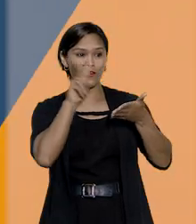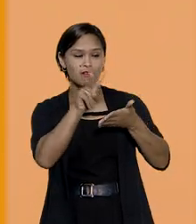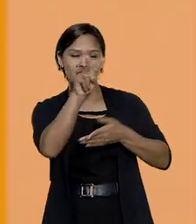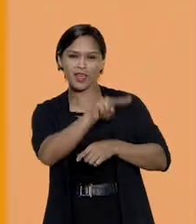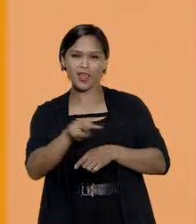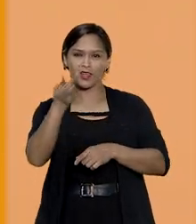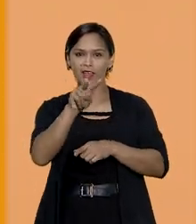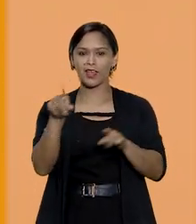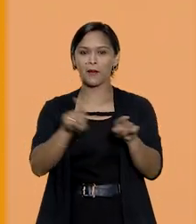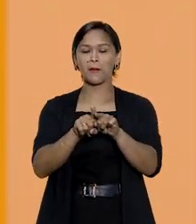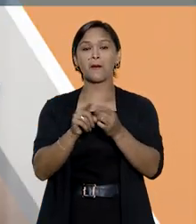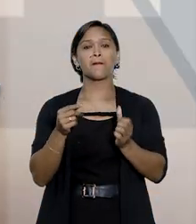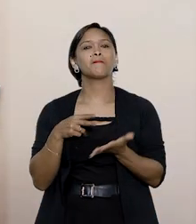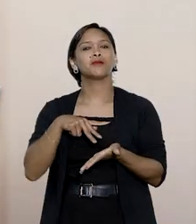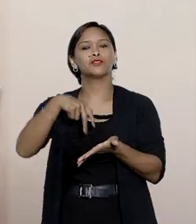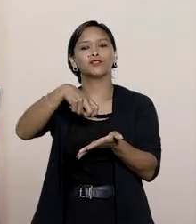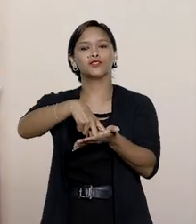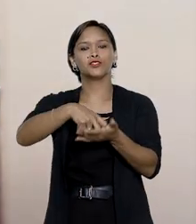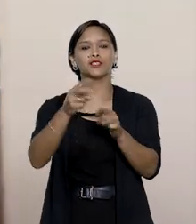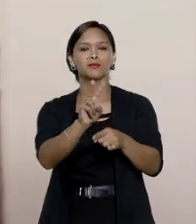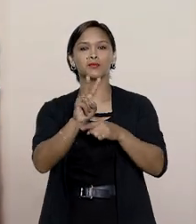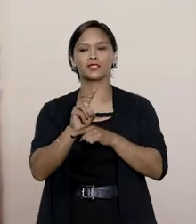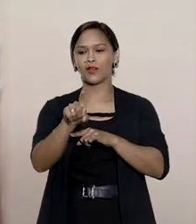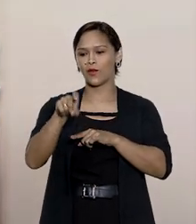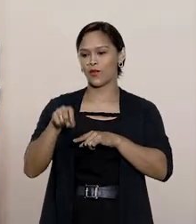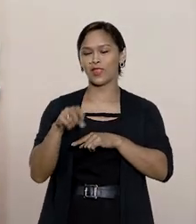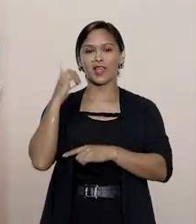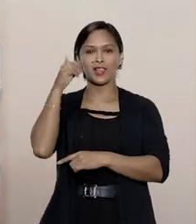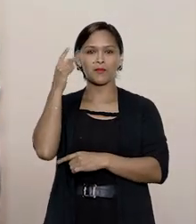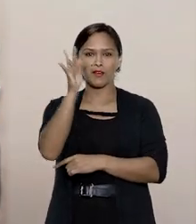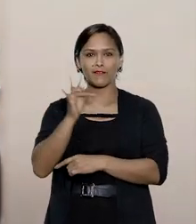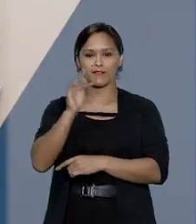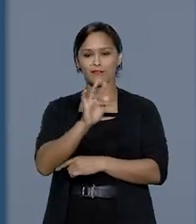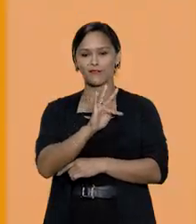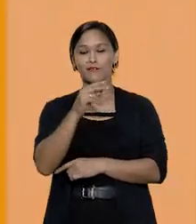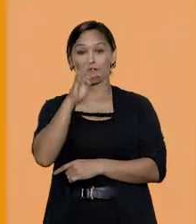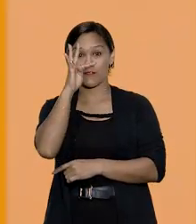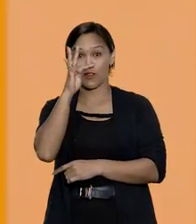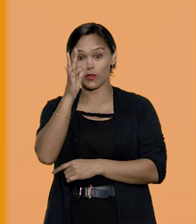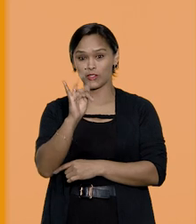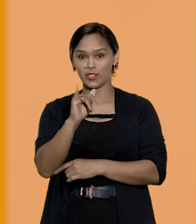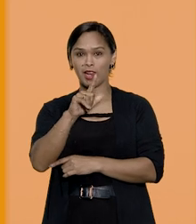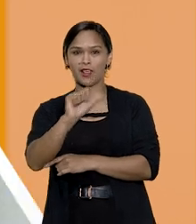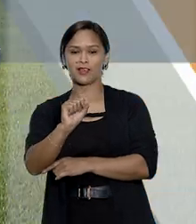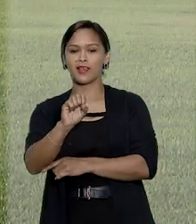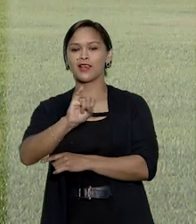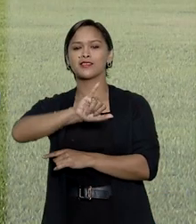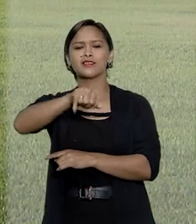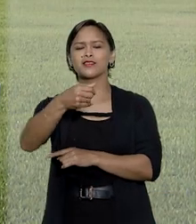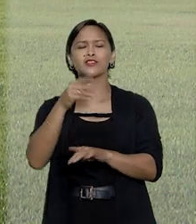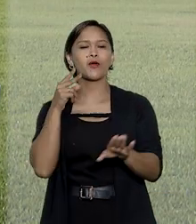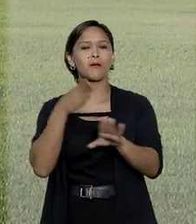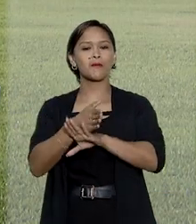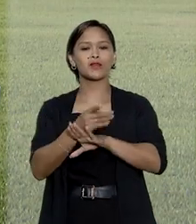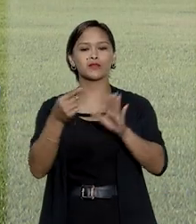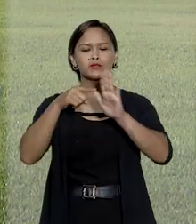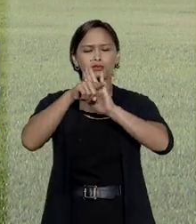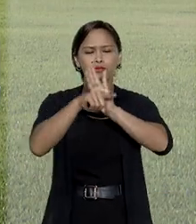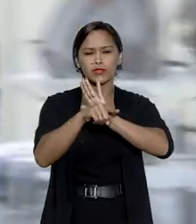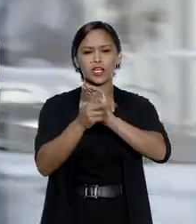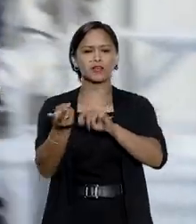vai ver mantida a prisão preventiva da ex-deputada federal Flor de Lis. STJ manda aprofundar